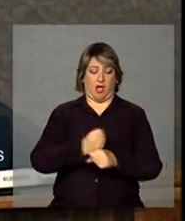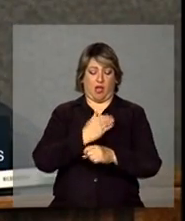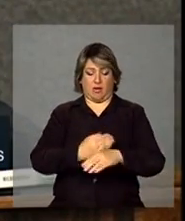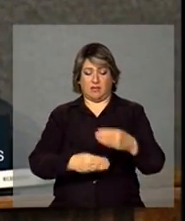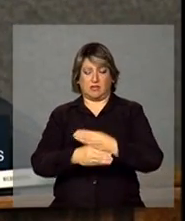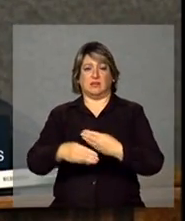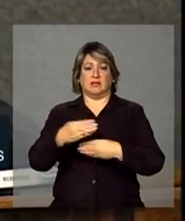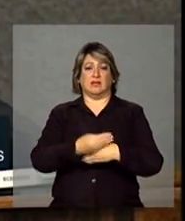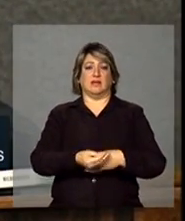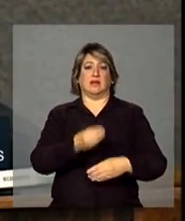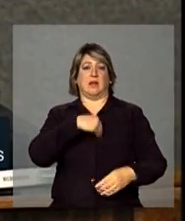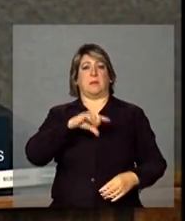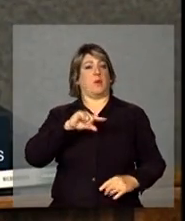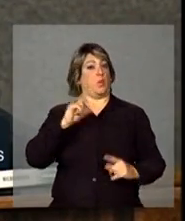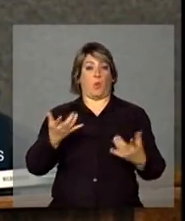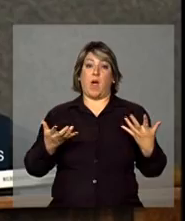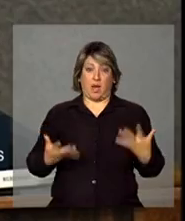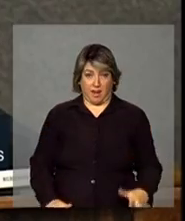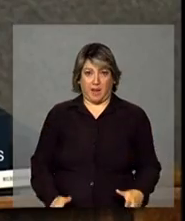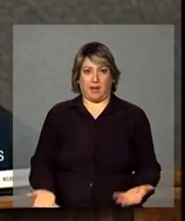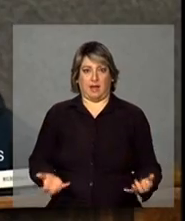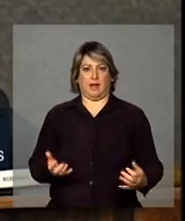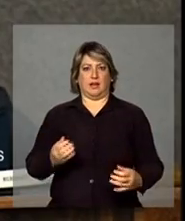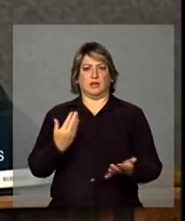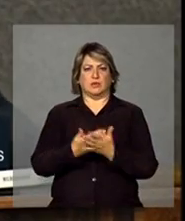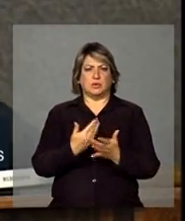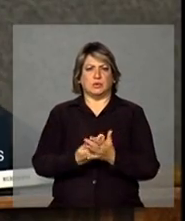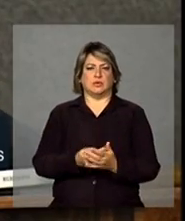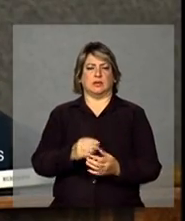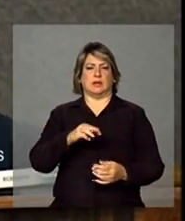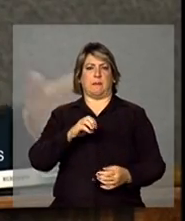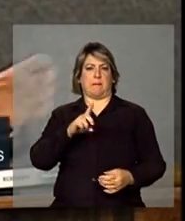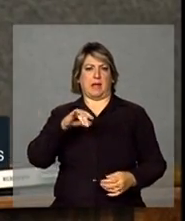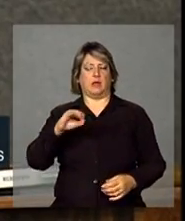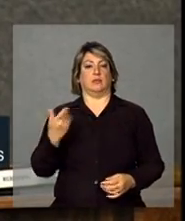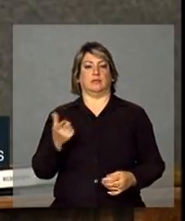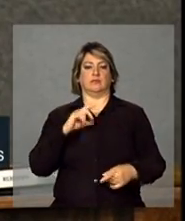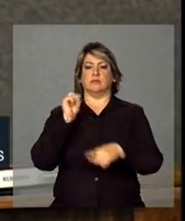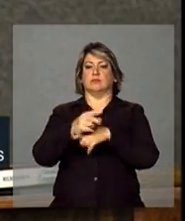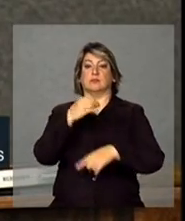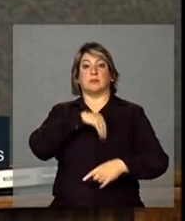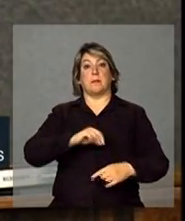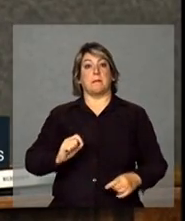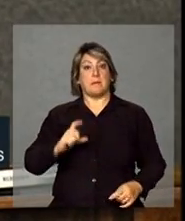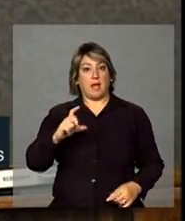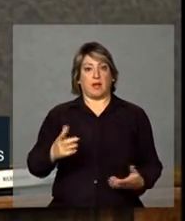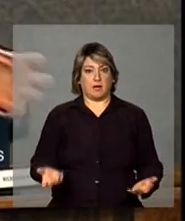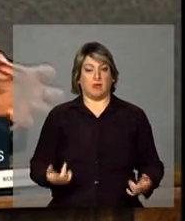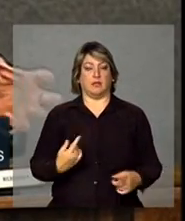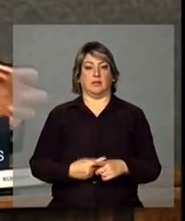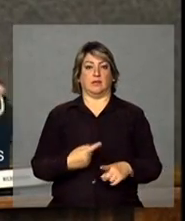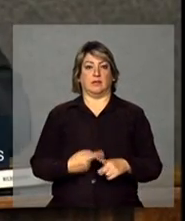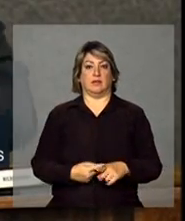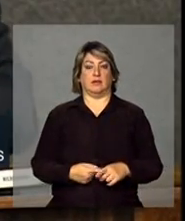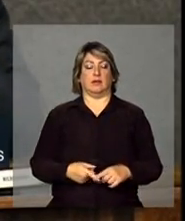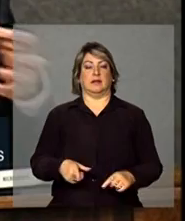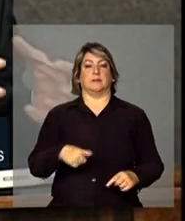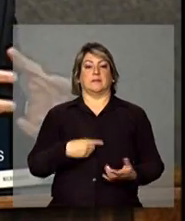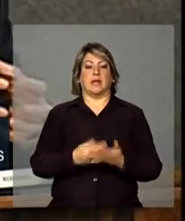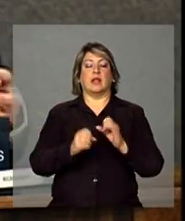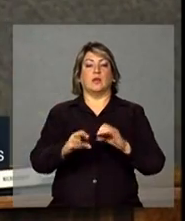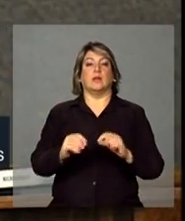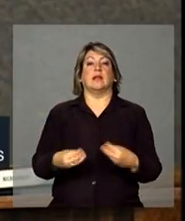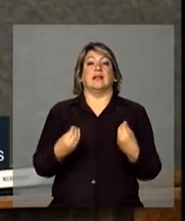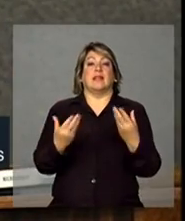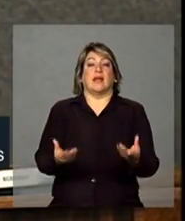médio e desejam exercer uma profissão mais qualificada. Então, tem um efeito educação reduzindo a oferta de